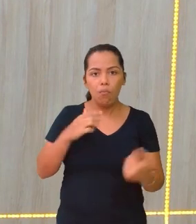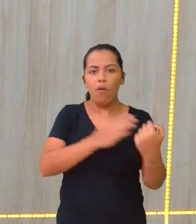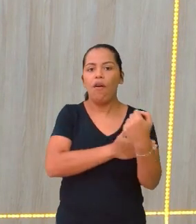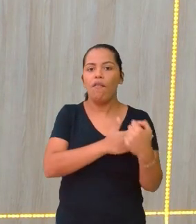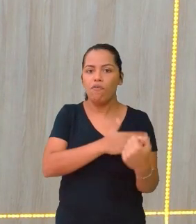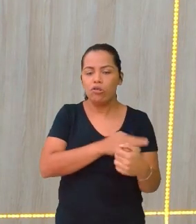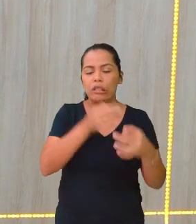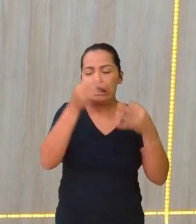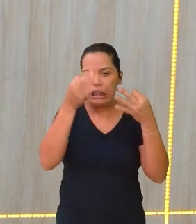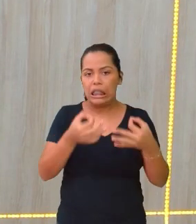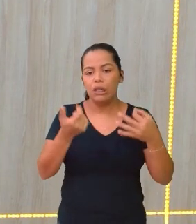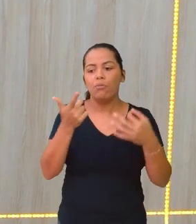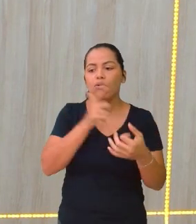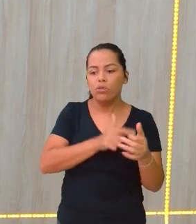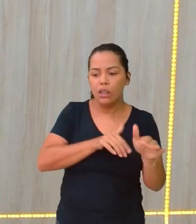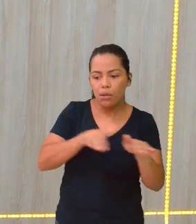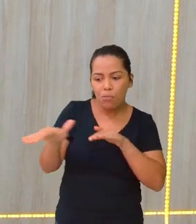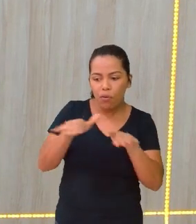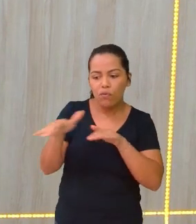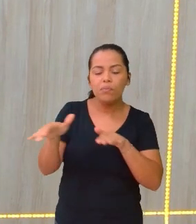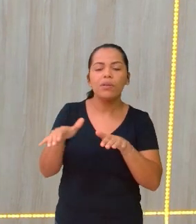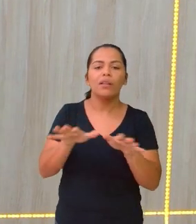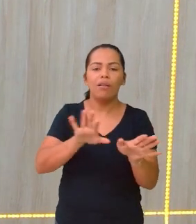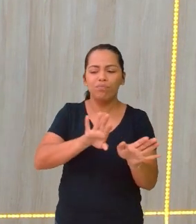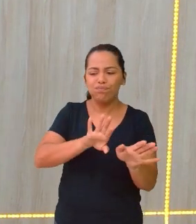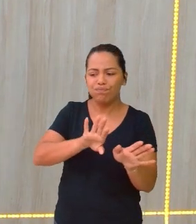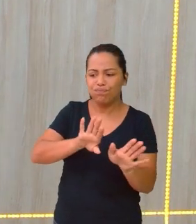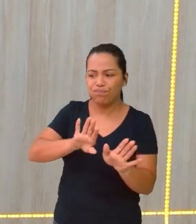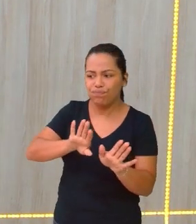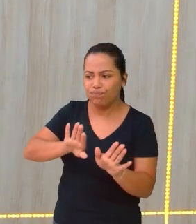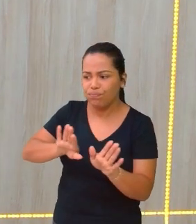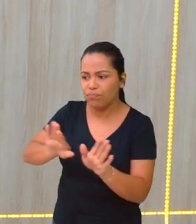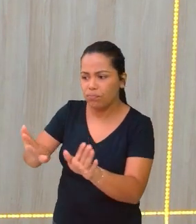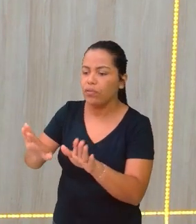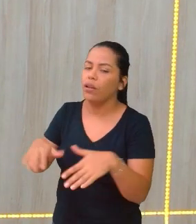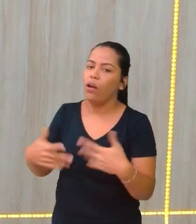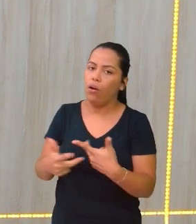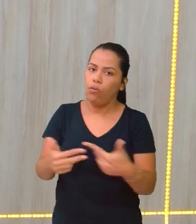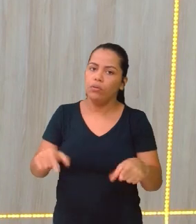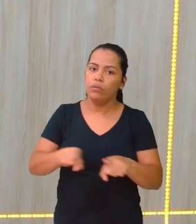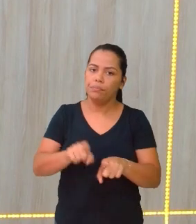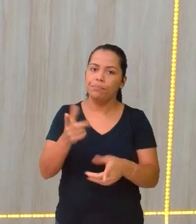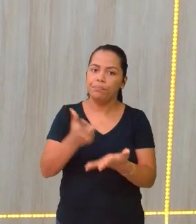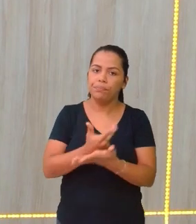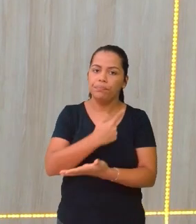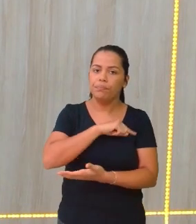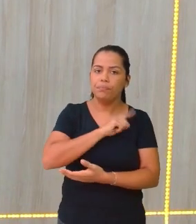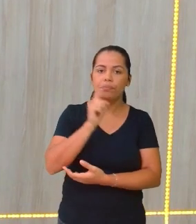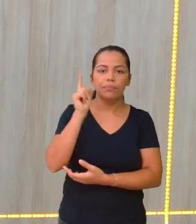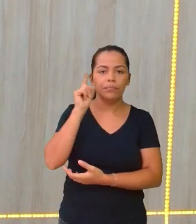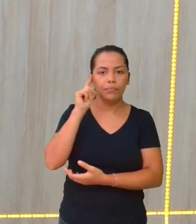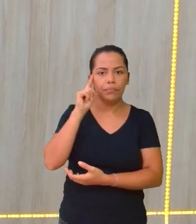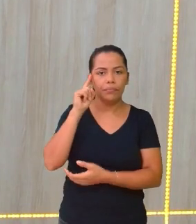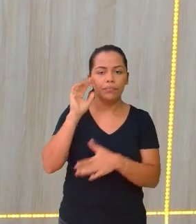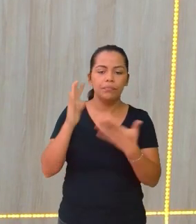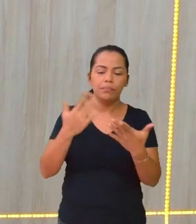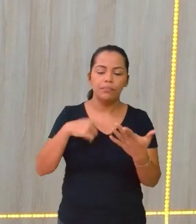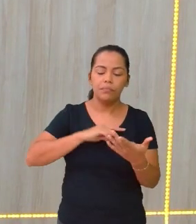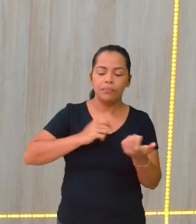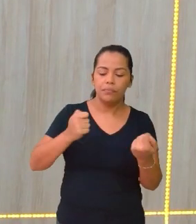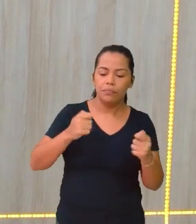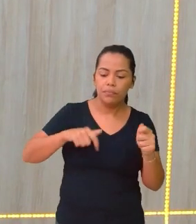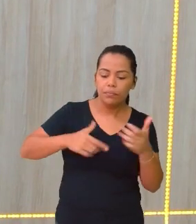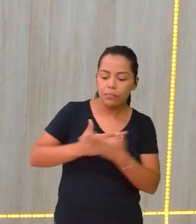Vejam também que é algo que acontece no nosso dia a dia, né? E aí a gente vai ter assim alguns cuidados, quem está